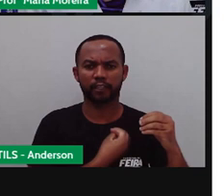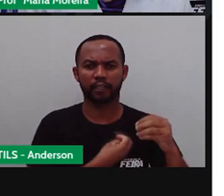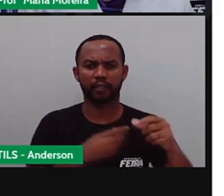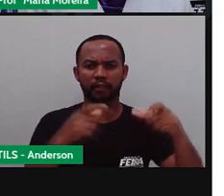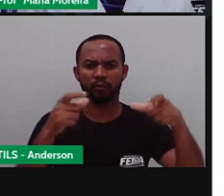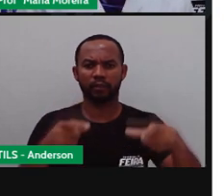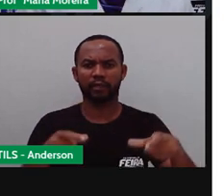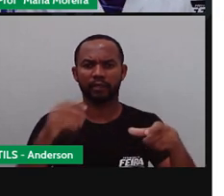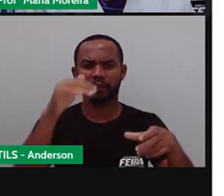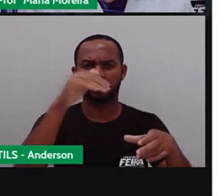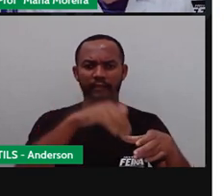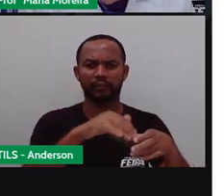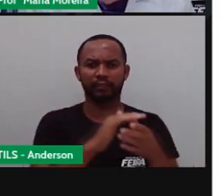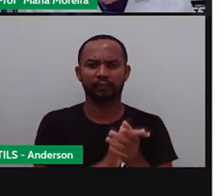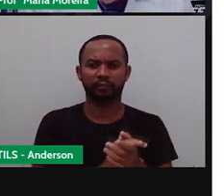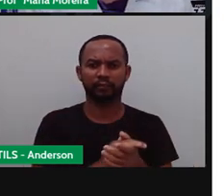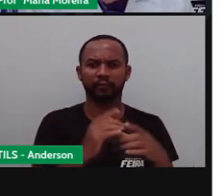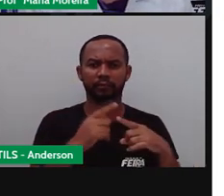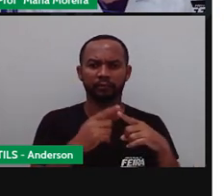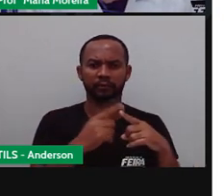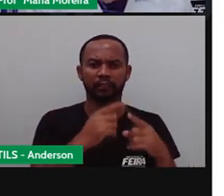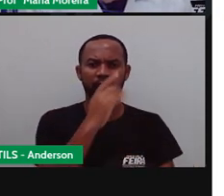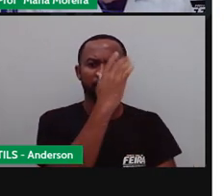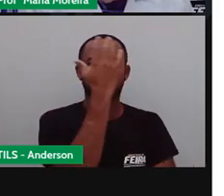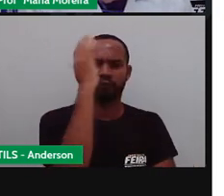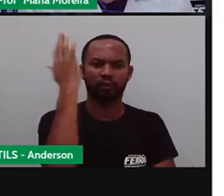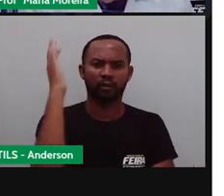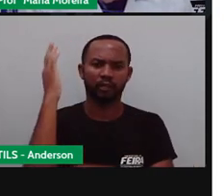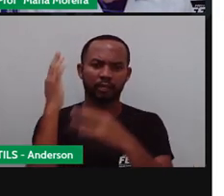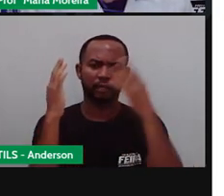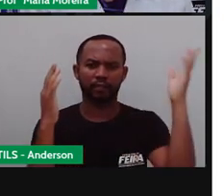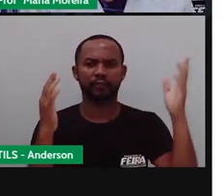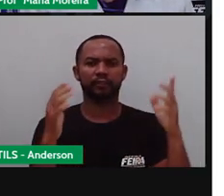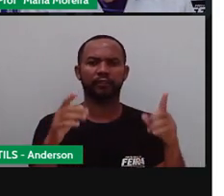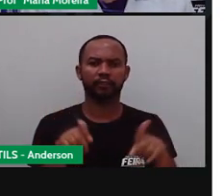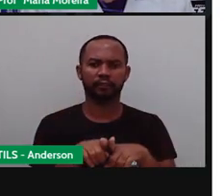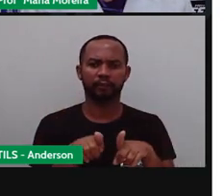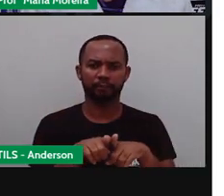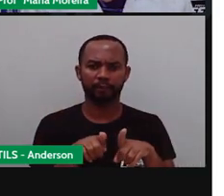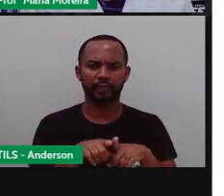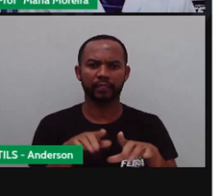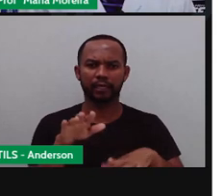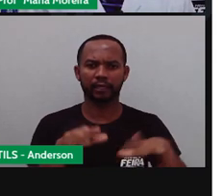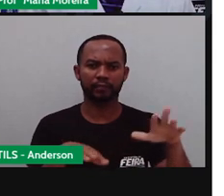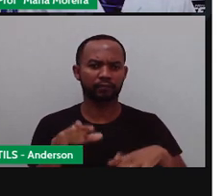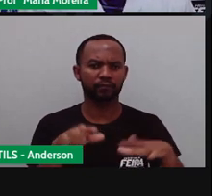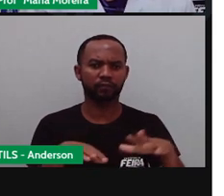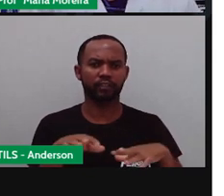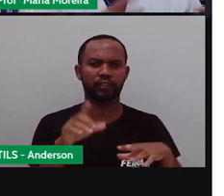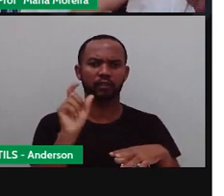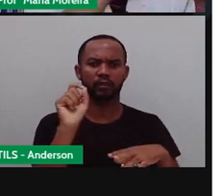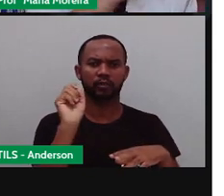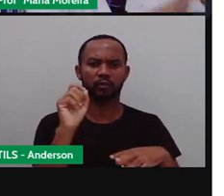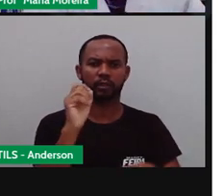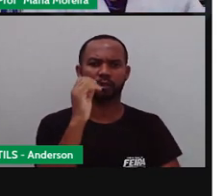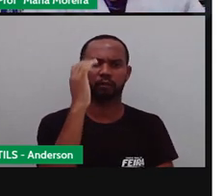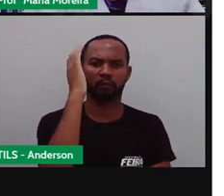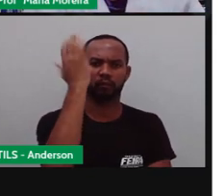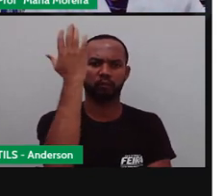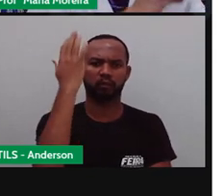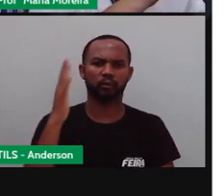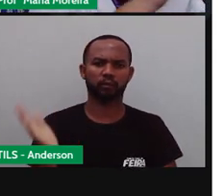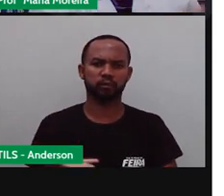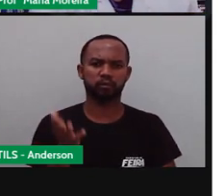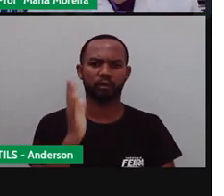cadeia alimentar. Porque as florestas, elas estão sendo desmatadas, né, isso, para o quê? Para dar